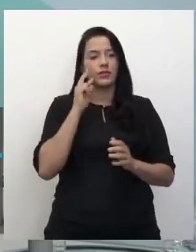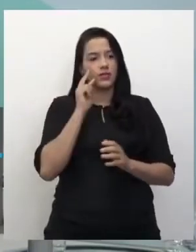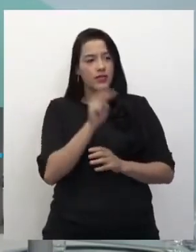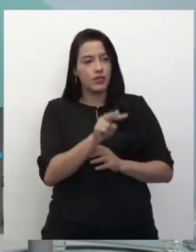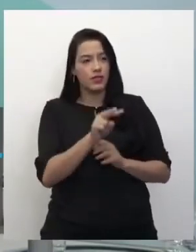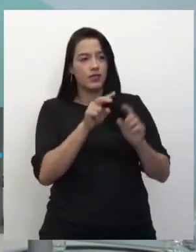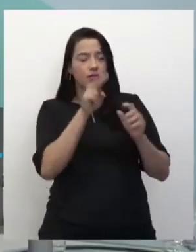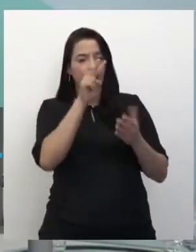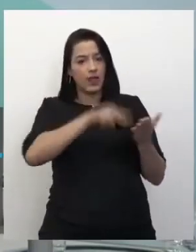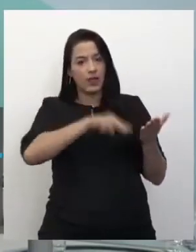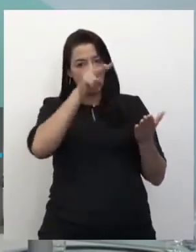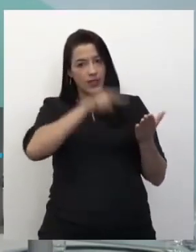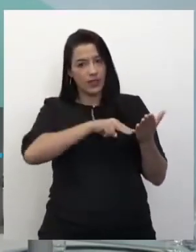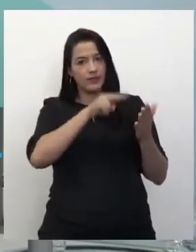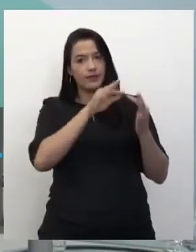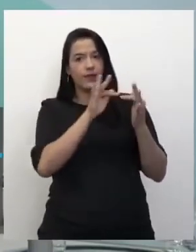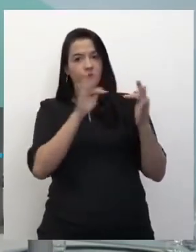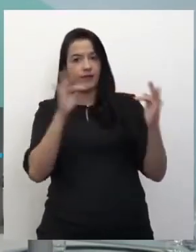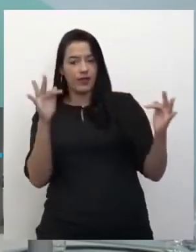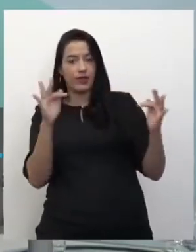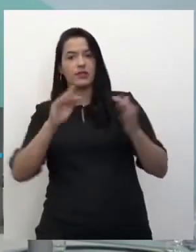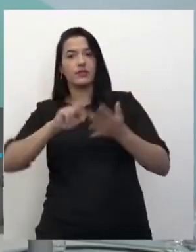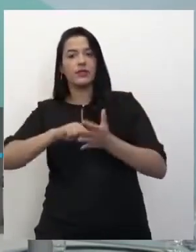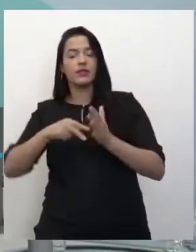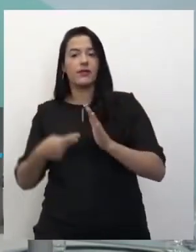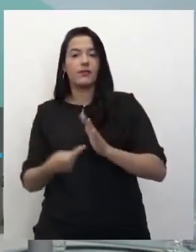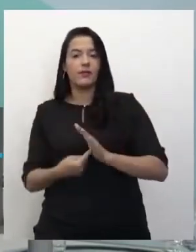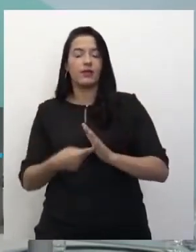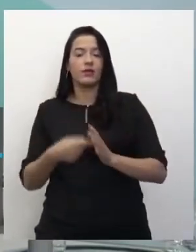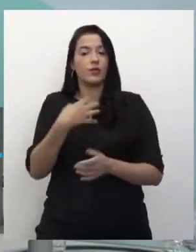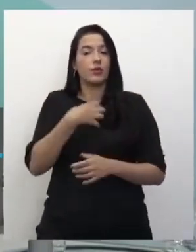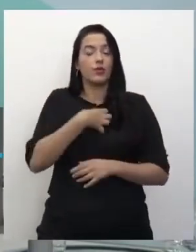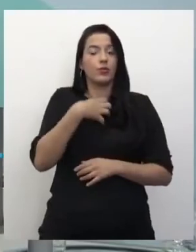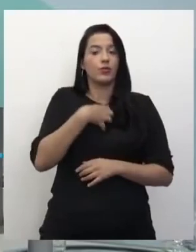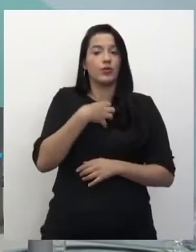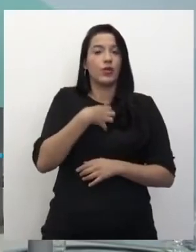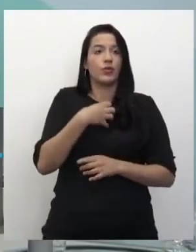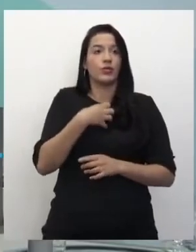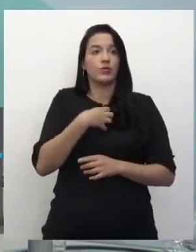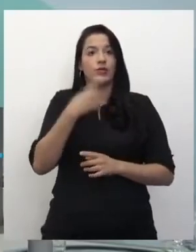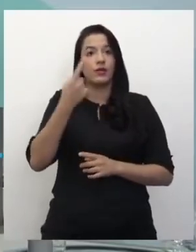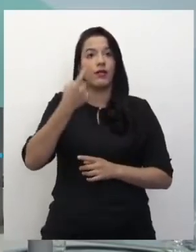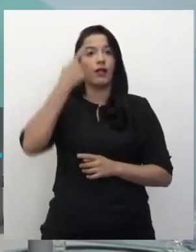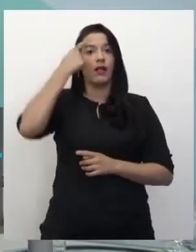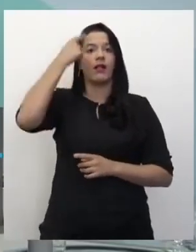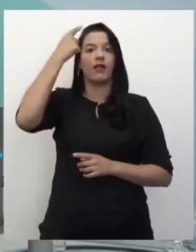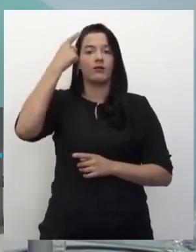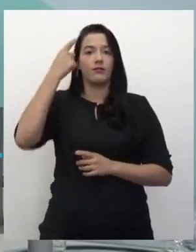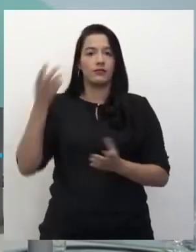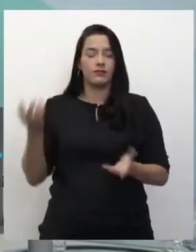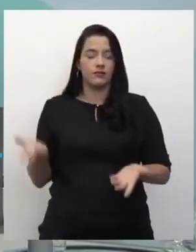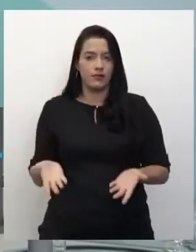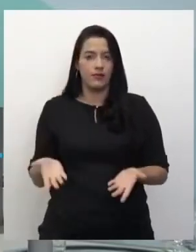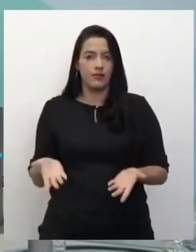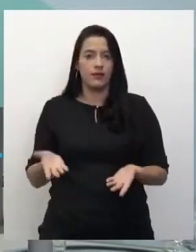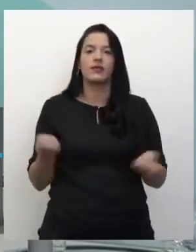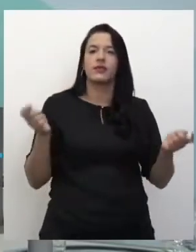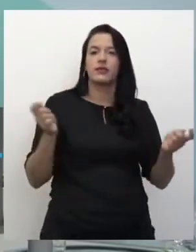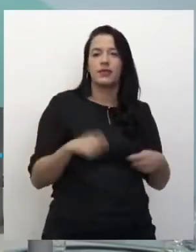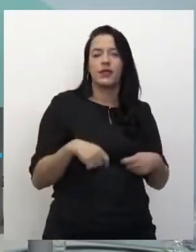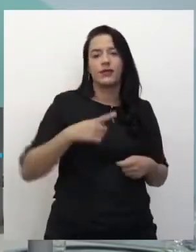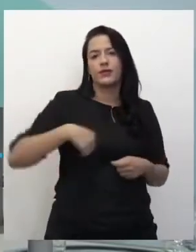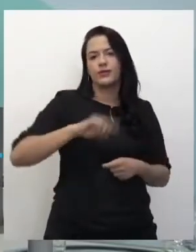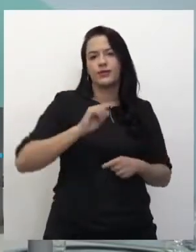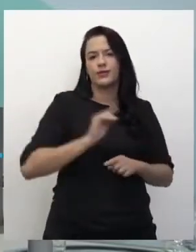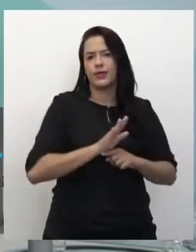sentidos que o texto nos propicia, que o texto nos dá, a oportunidade que o